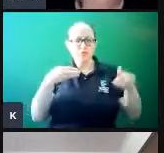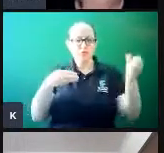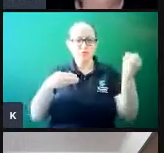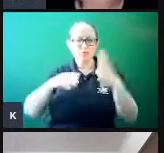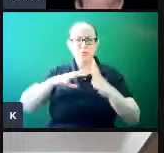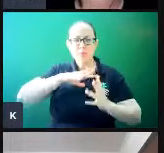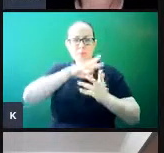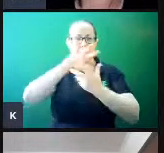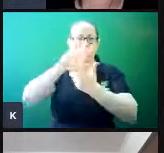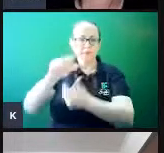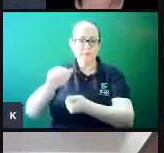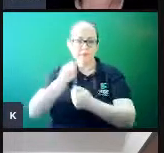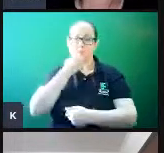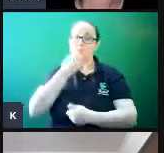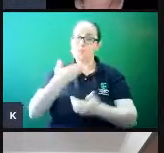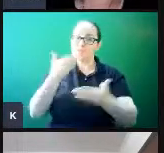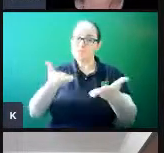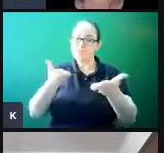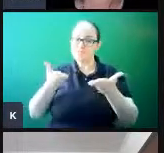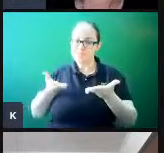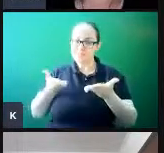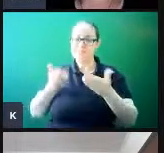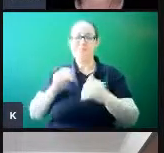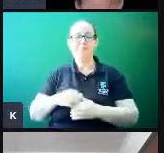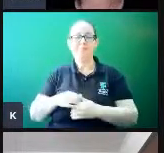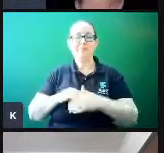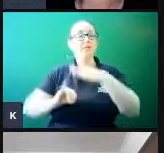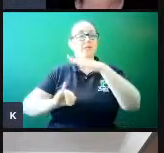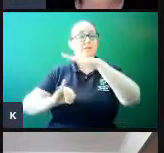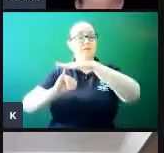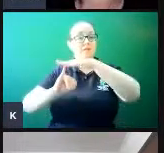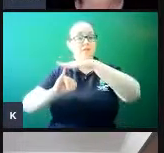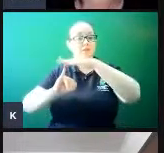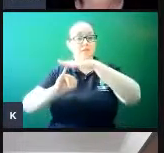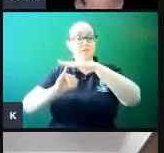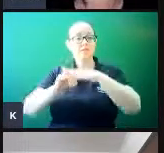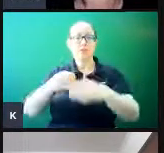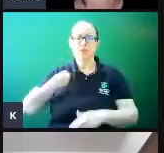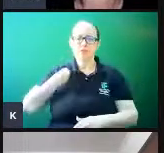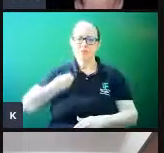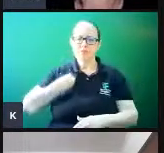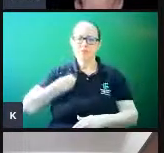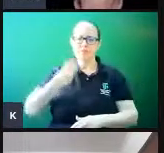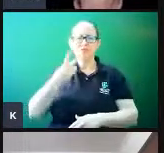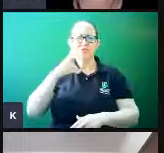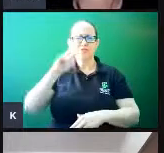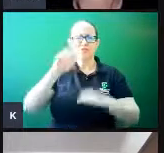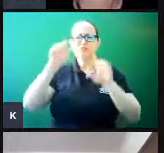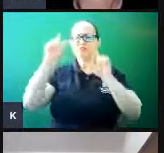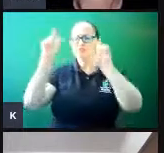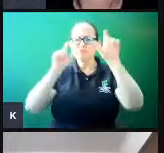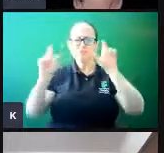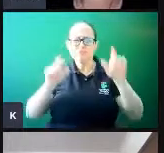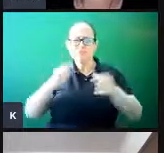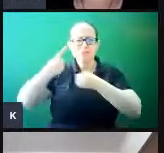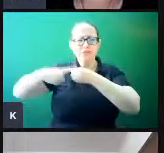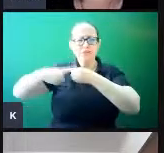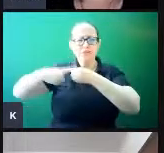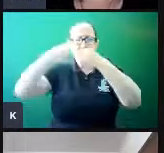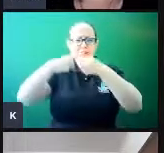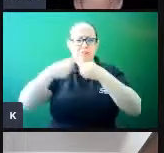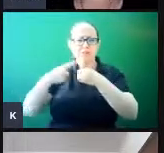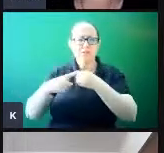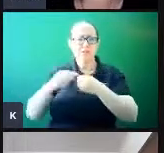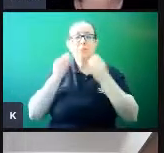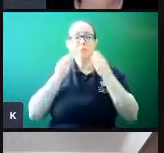todos muito bem-vindos. O Instituto Federal de Santa Catarina está presente em 20 cidades do Estado, tendo como missão promover a